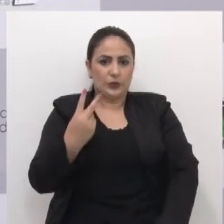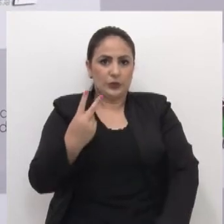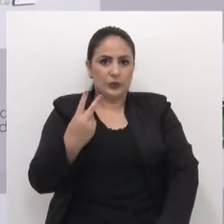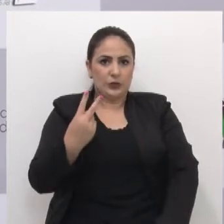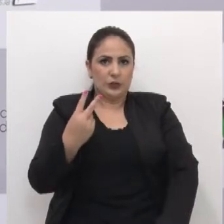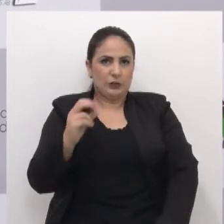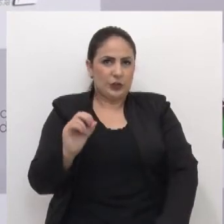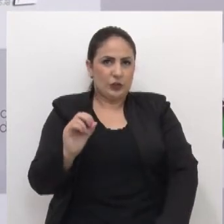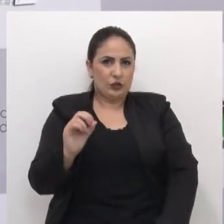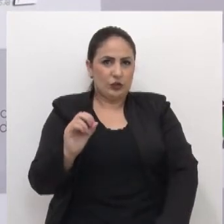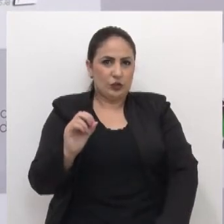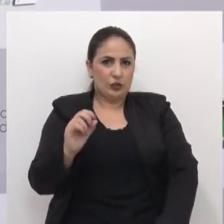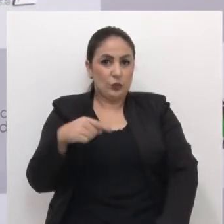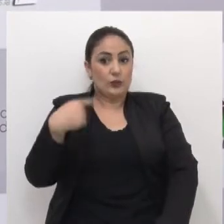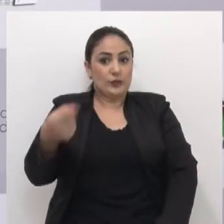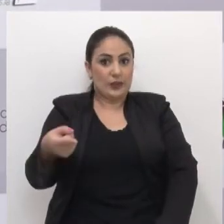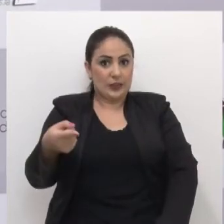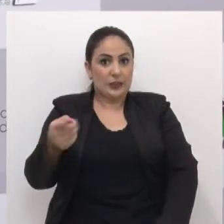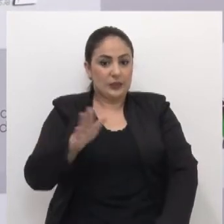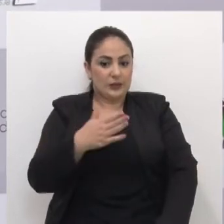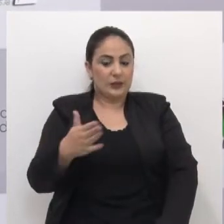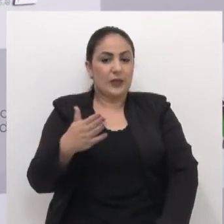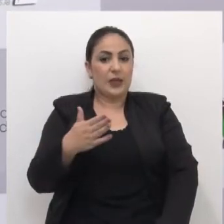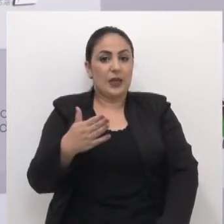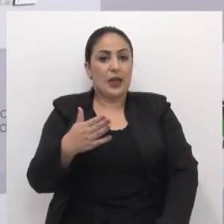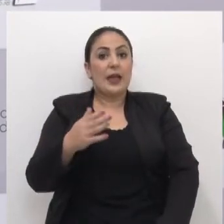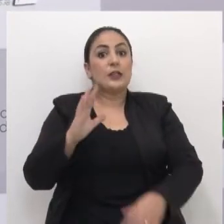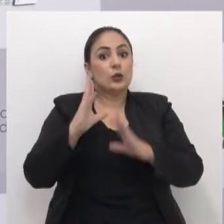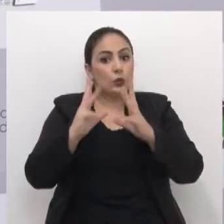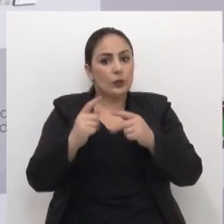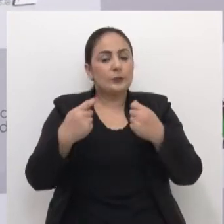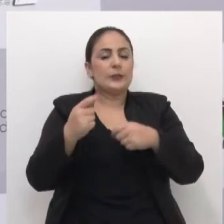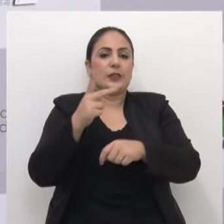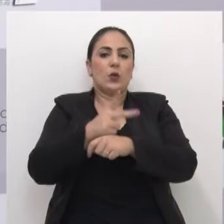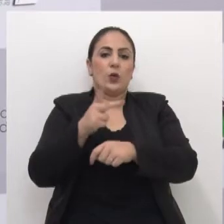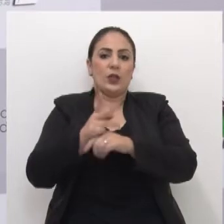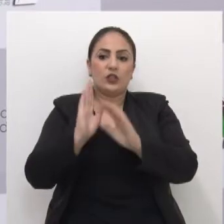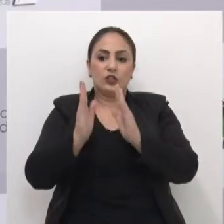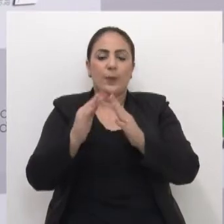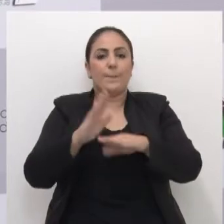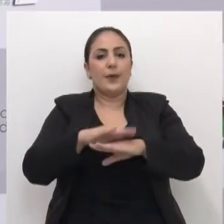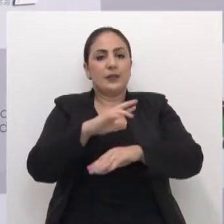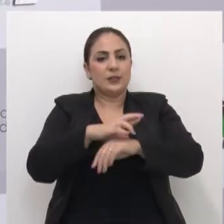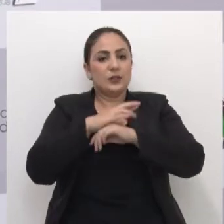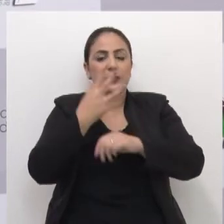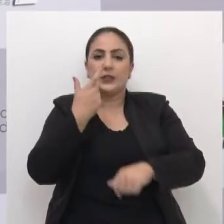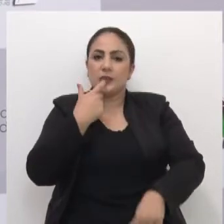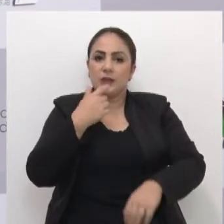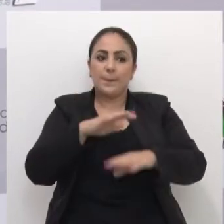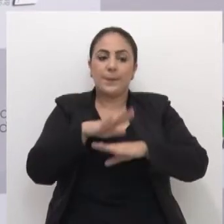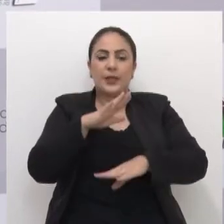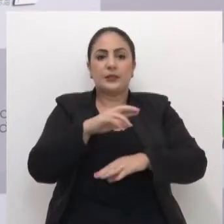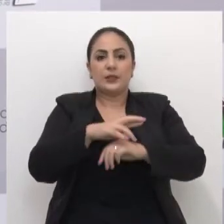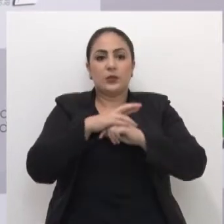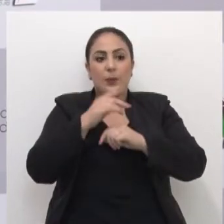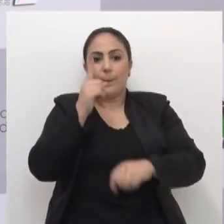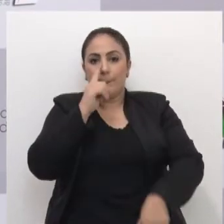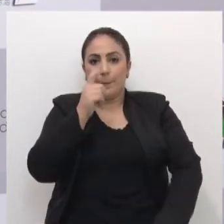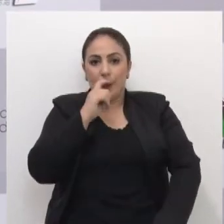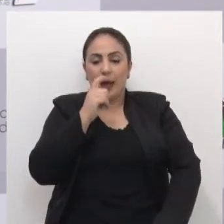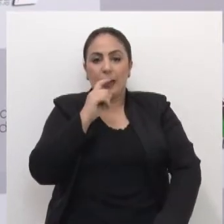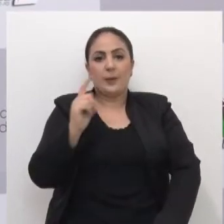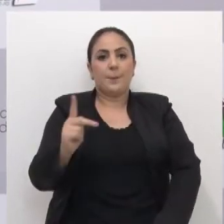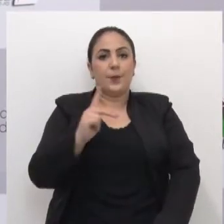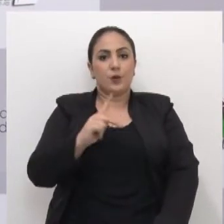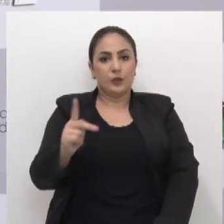2020, no ano que vem, essas câmeras já deverão estar todas instaladas. Isso traz mais segurança para as crianças, mais segurança para os